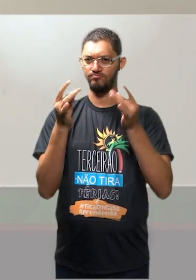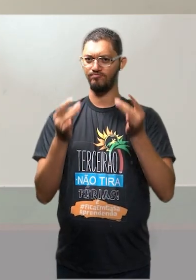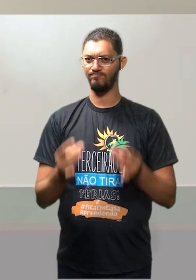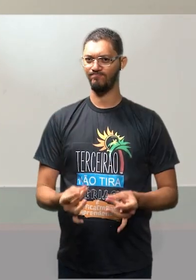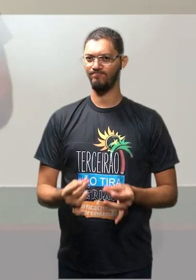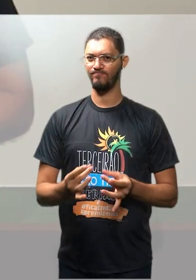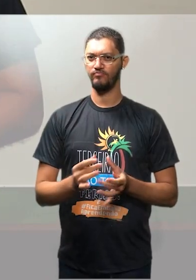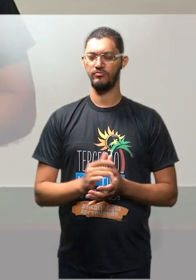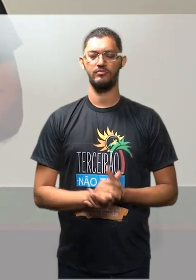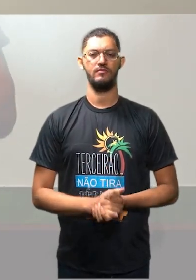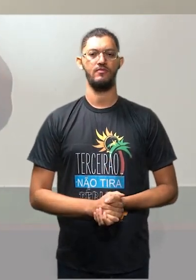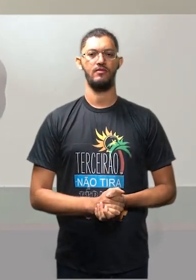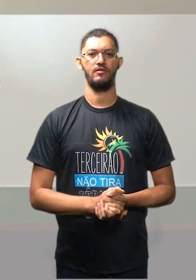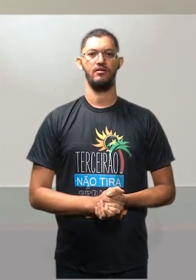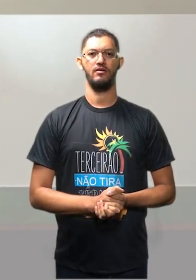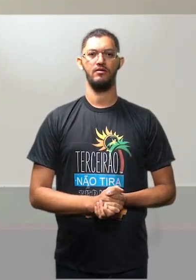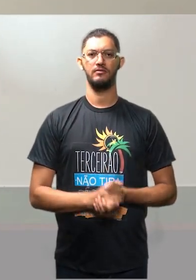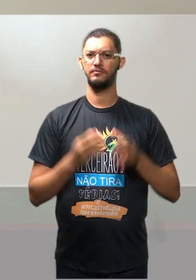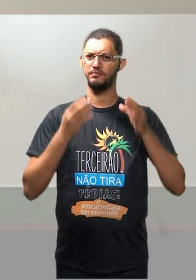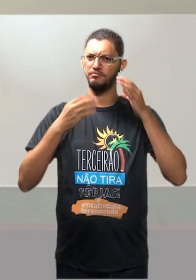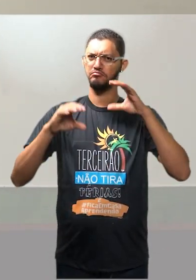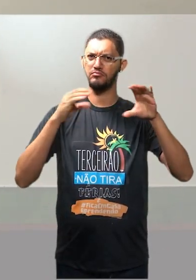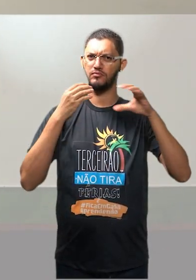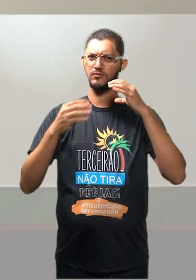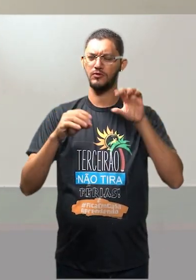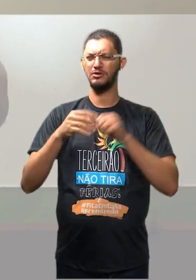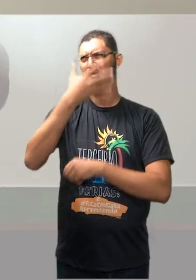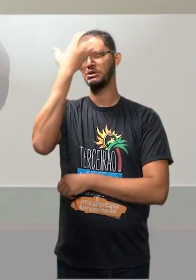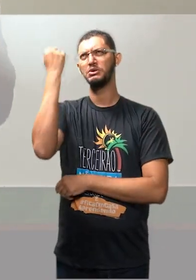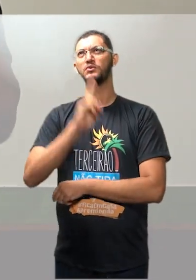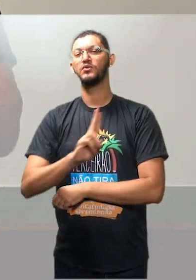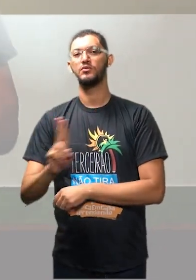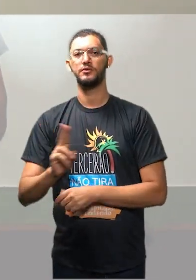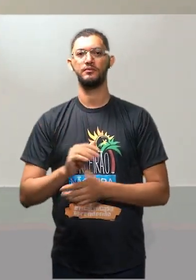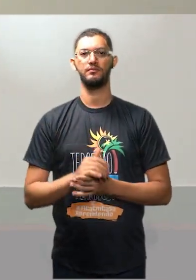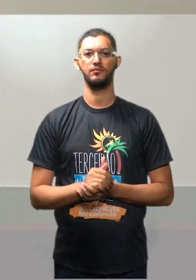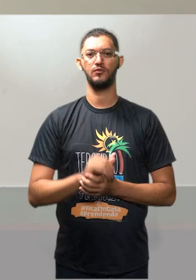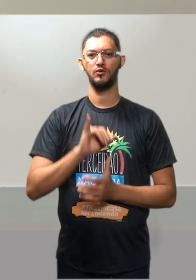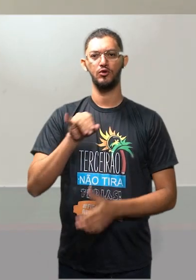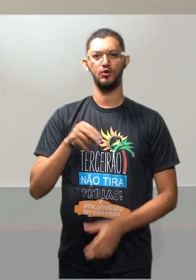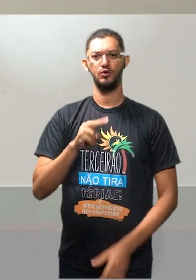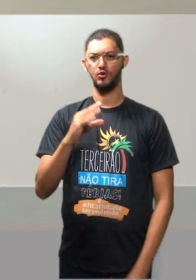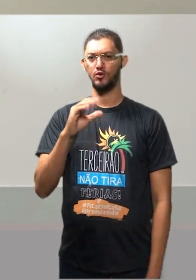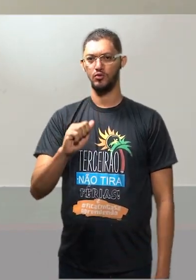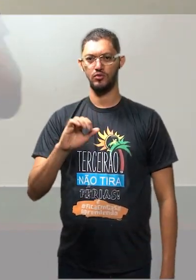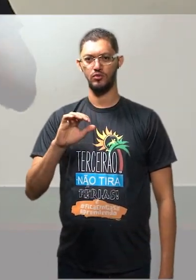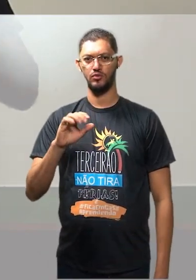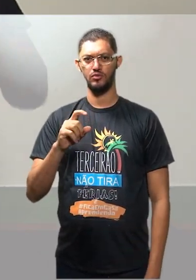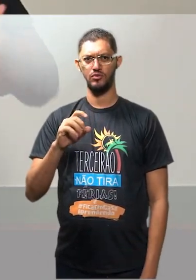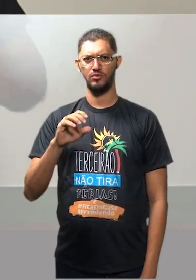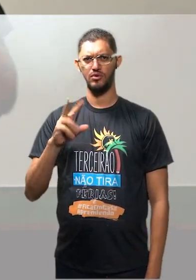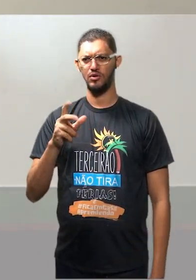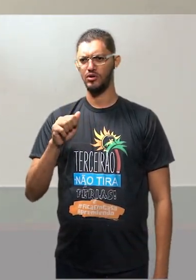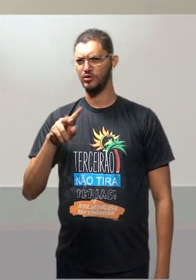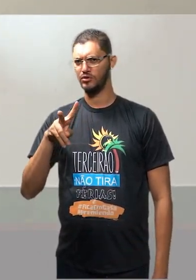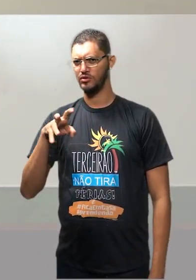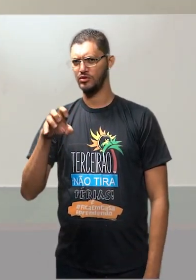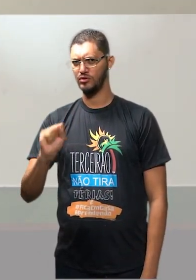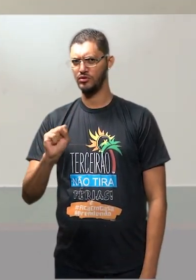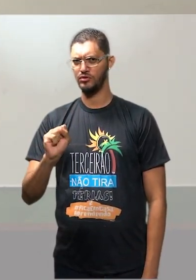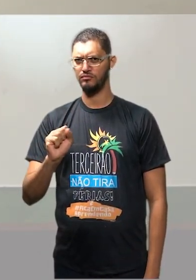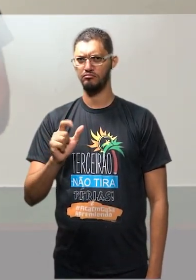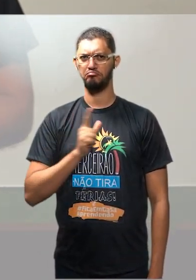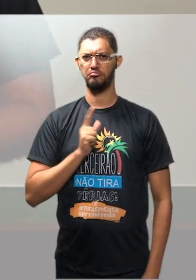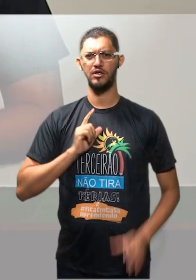Para um cantor brasileiro, não fugiu o nome dele agora Juca Chaves Juca, ele estava no show